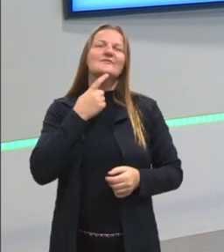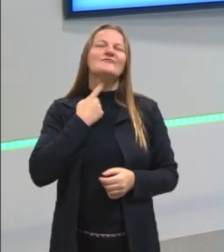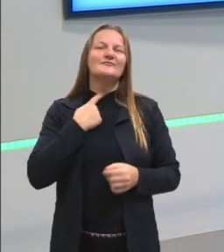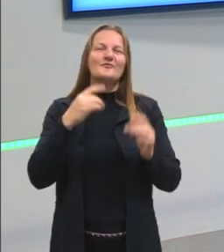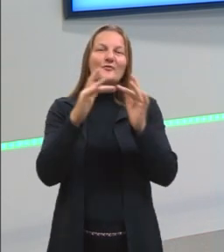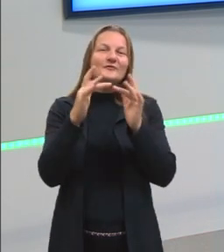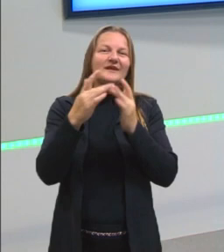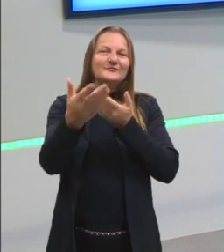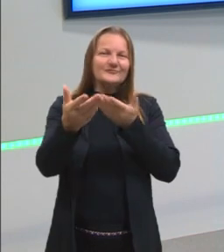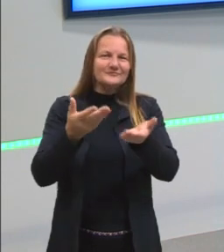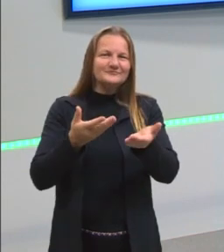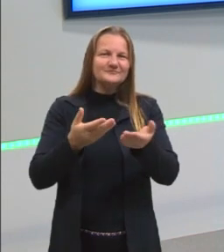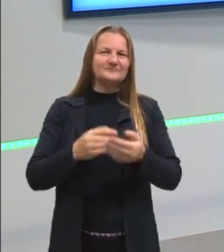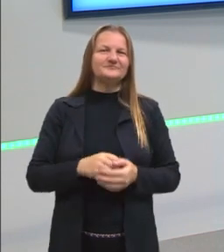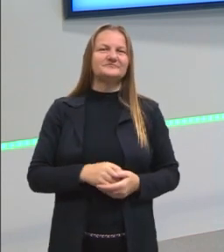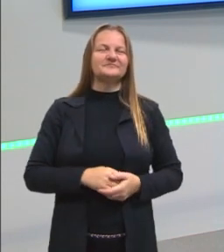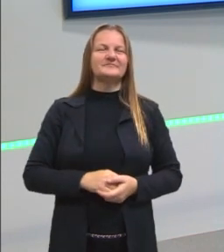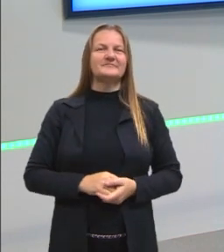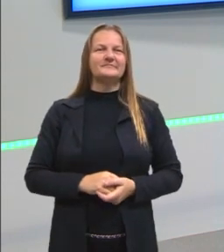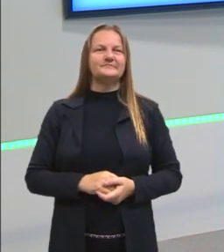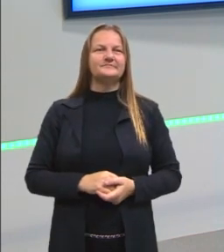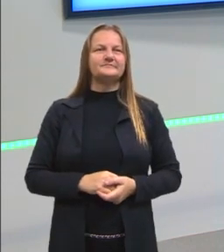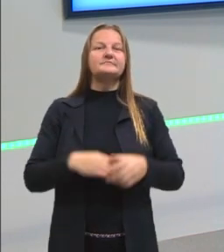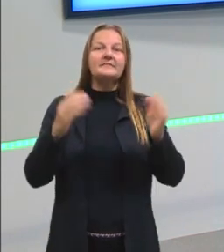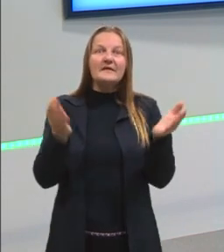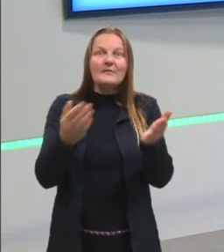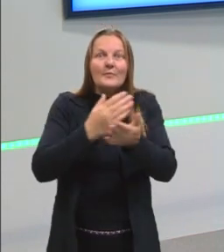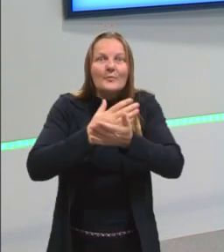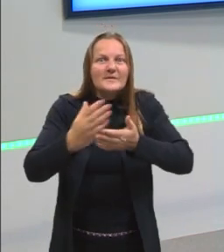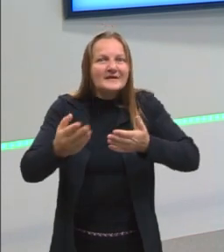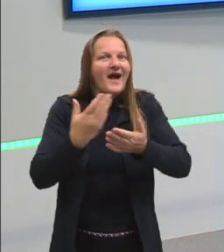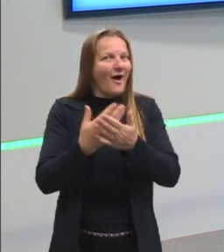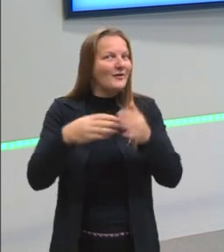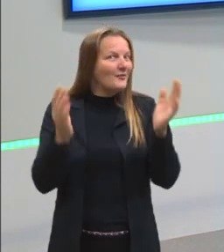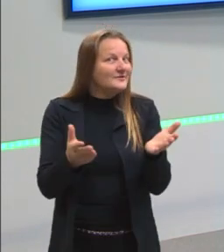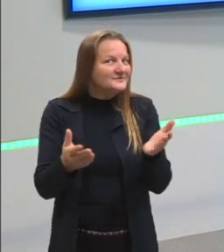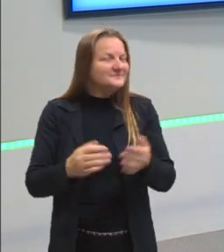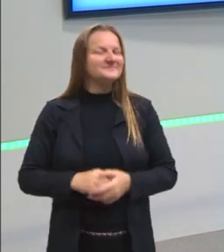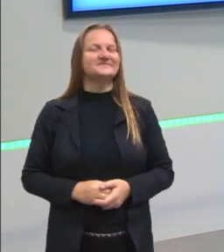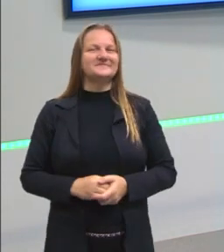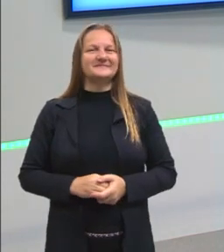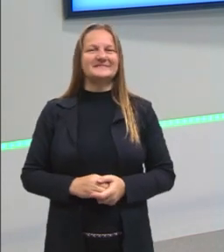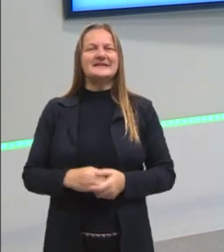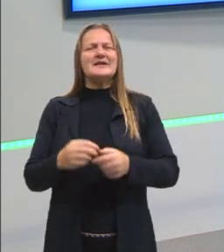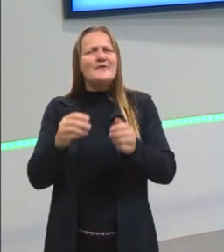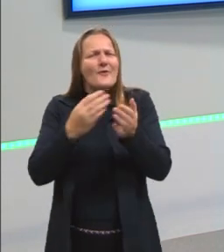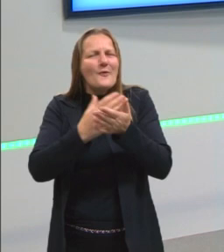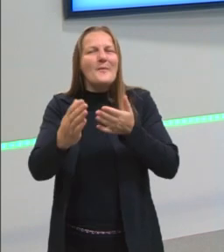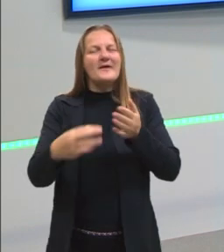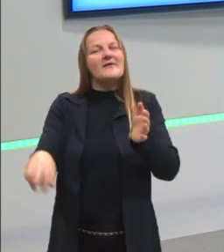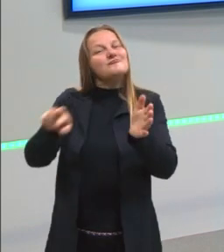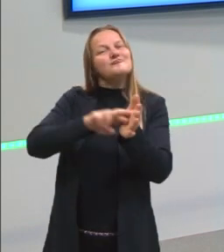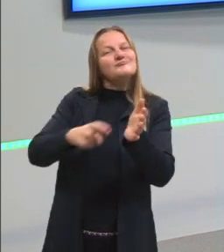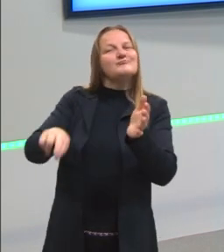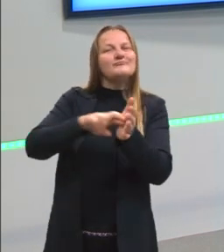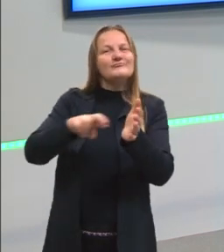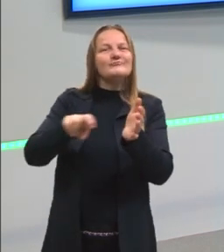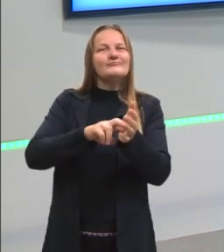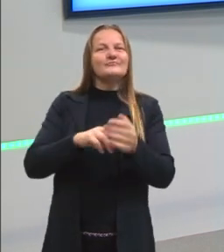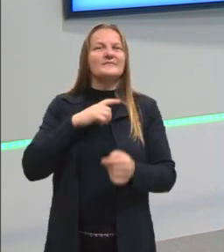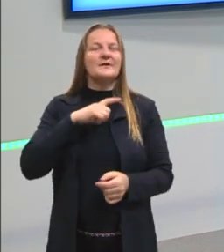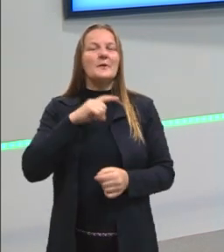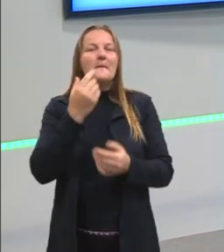vocês aí nas nossas redes. Então, vamos começar a nossa aula de hoje. Eu vou começar fazendo uma retomada. para quem, por acaso,